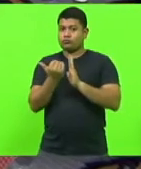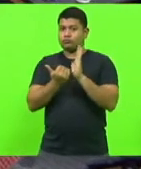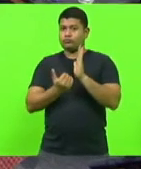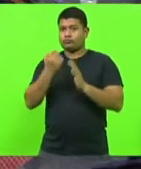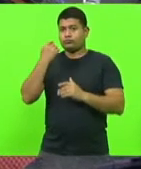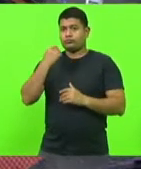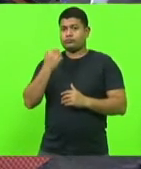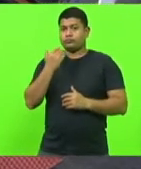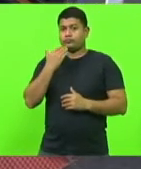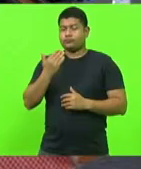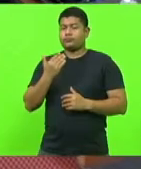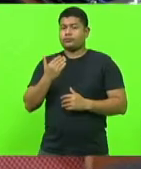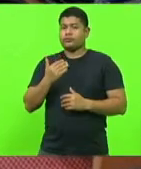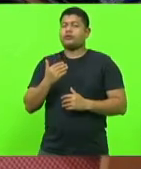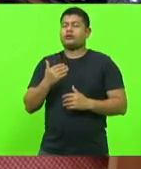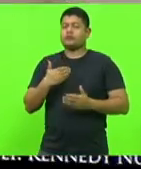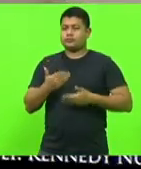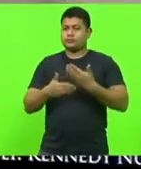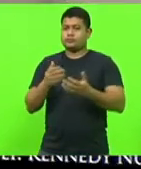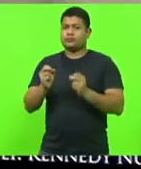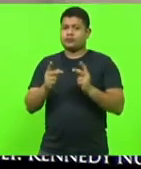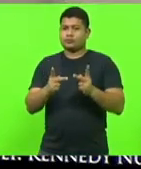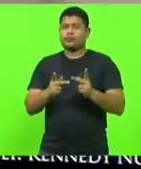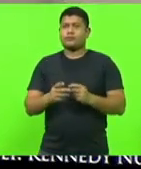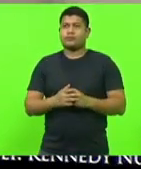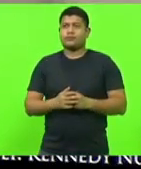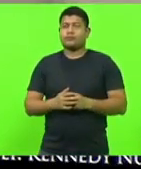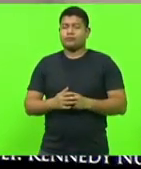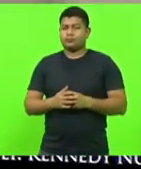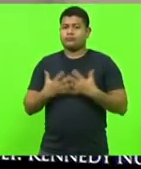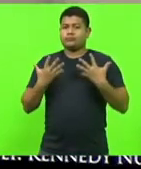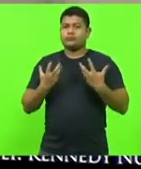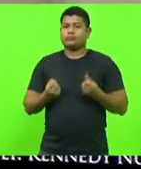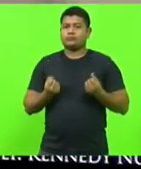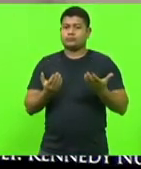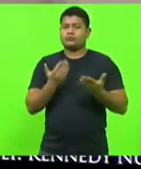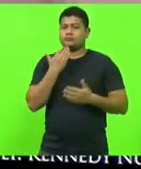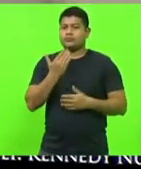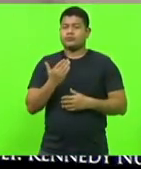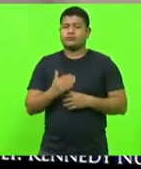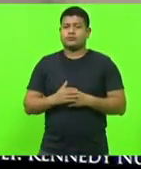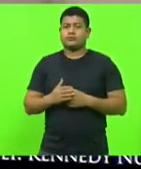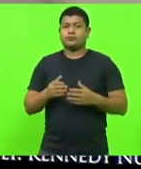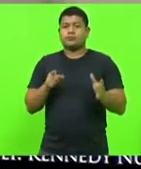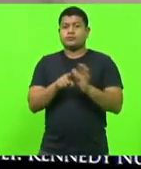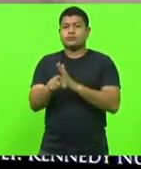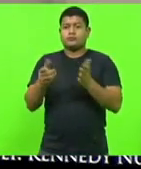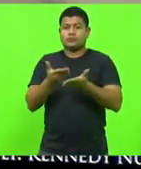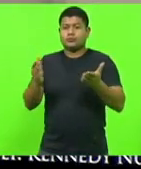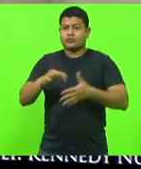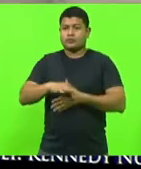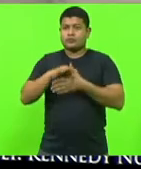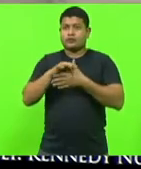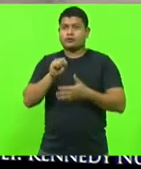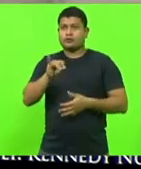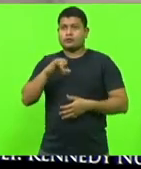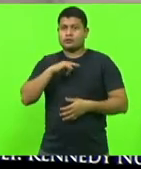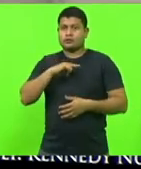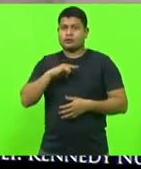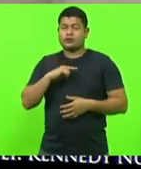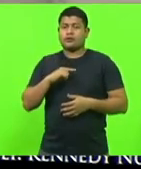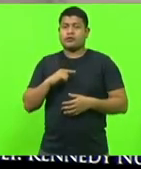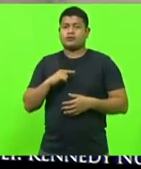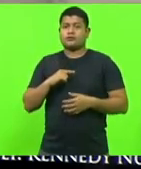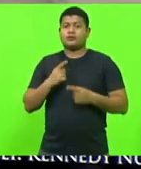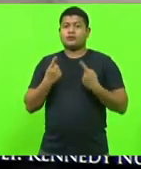De tramitação. Ok, deputada. Atendo o requerimento em boa excelência, consulto, senhores e senhoras líderes, se alguém tem alguma objeção à